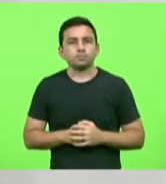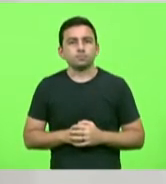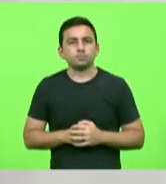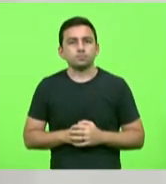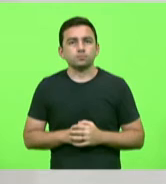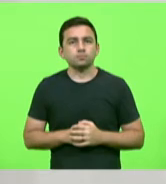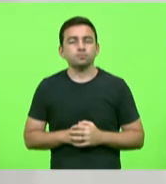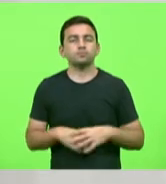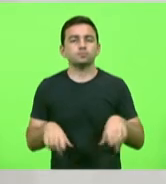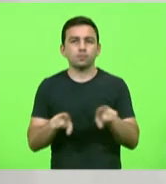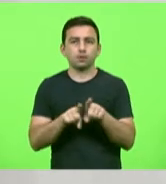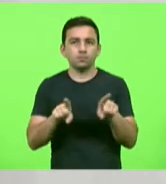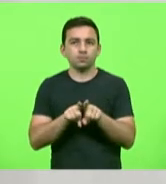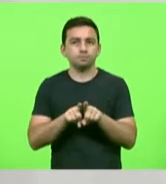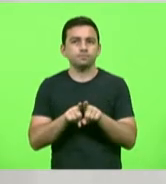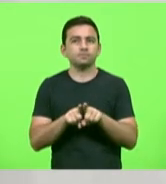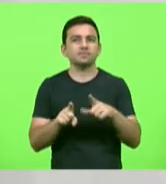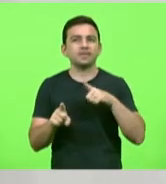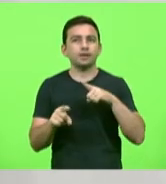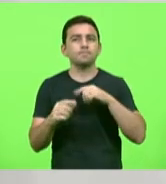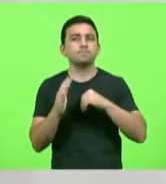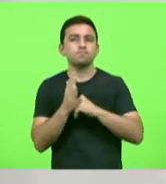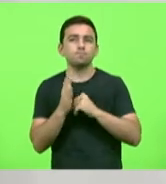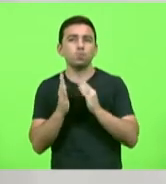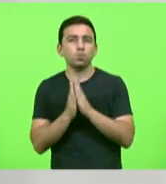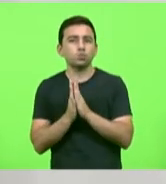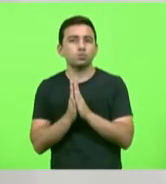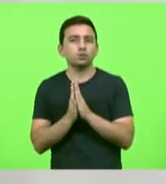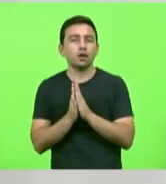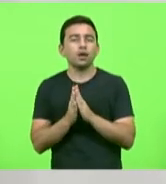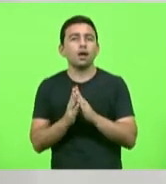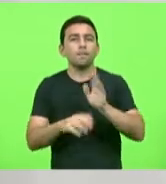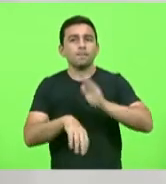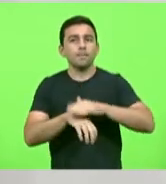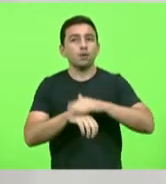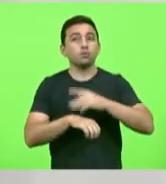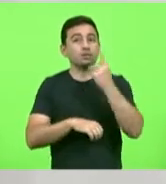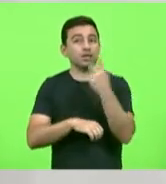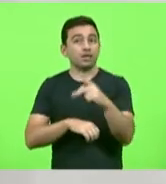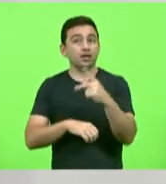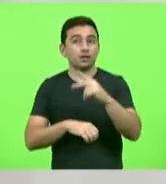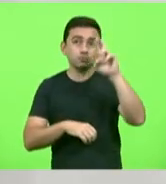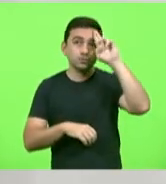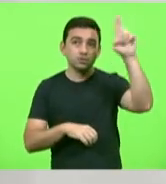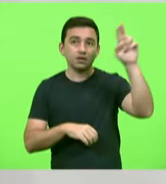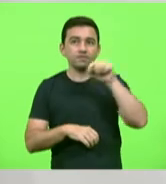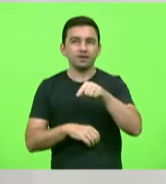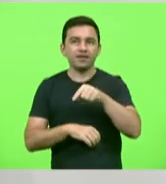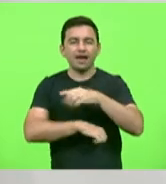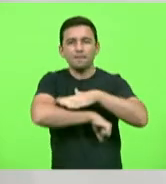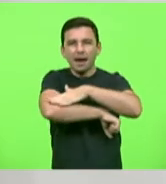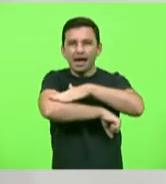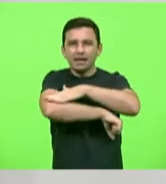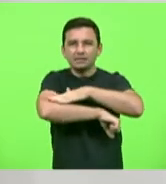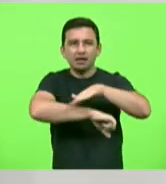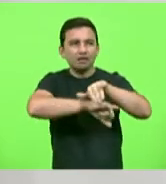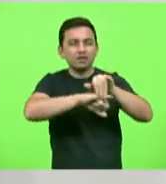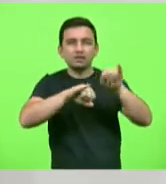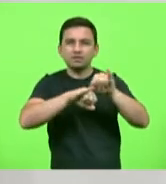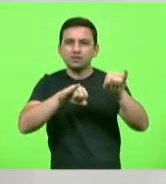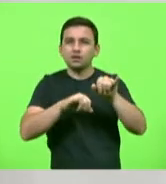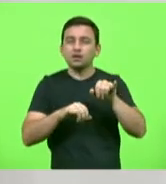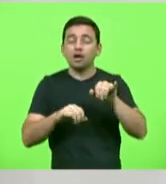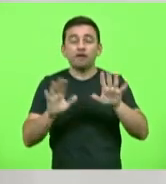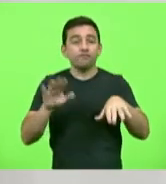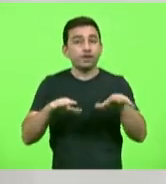bem como nós vamos colocar multa para o proprietário às vezes e não é feito em uma praça pública às vezes é no